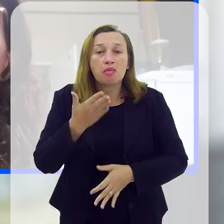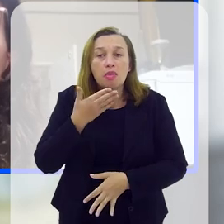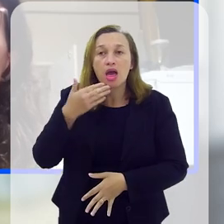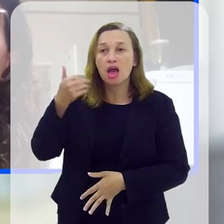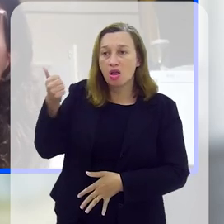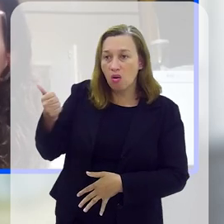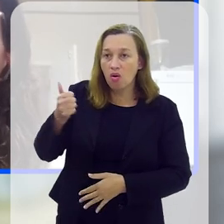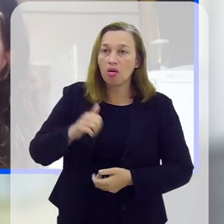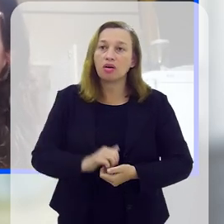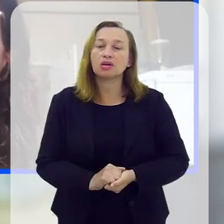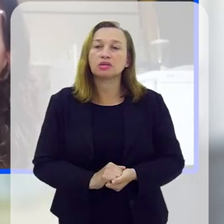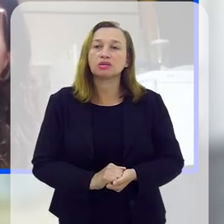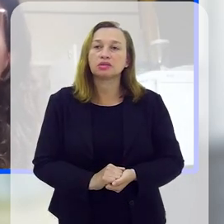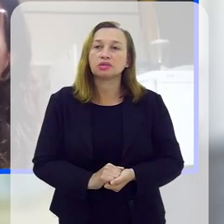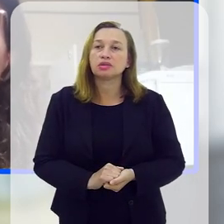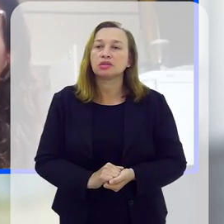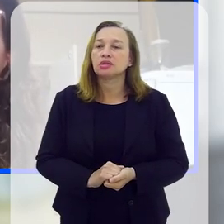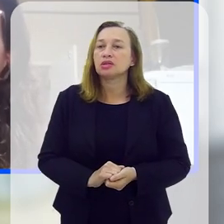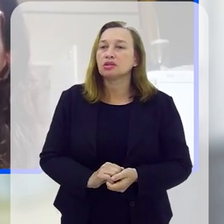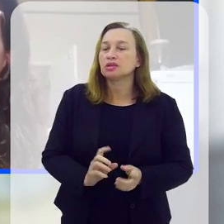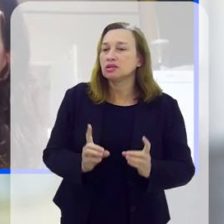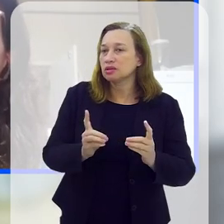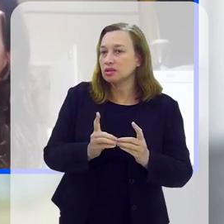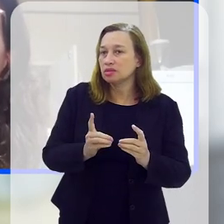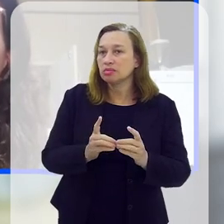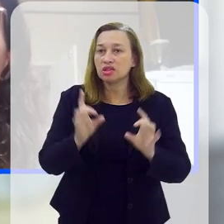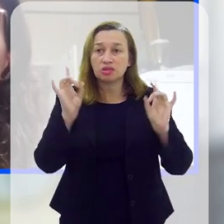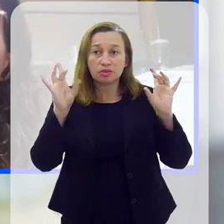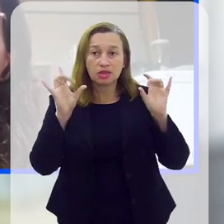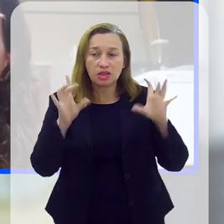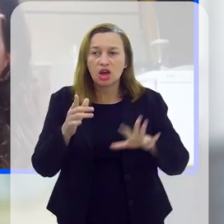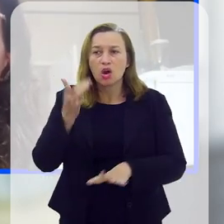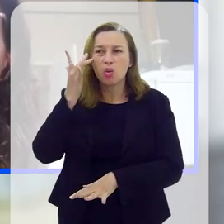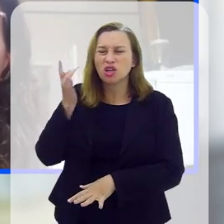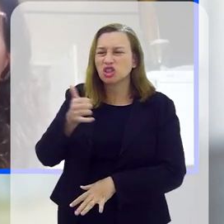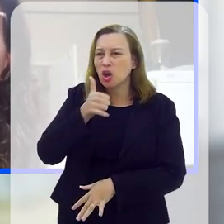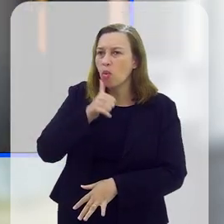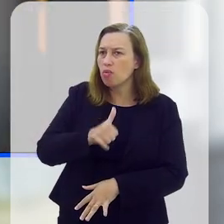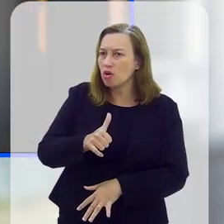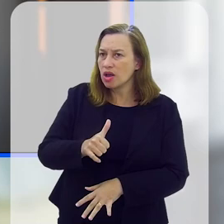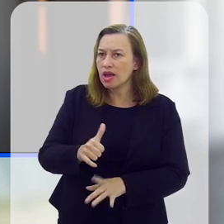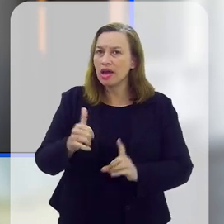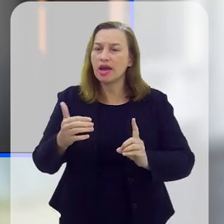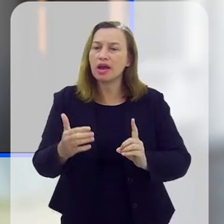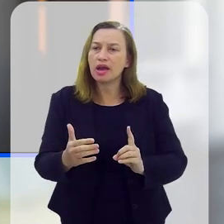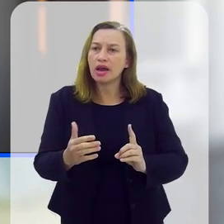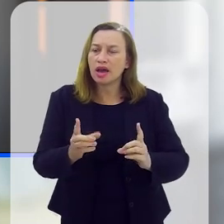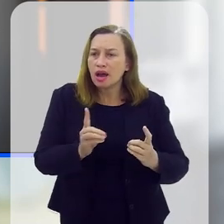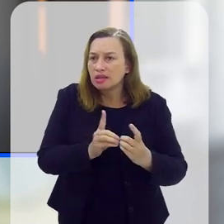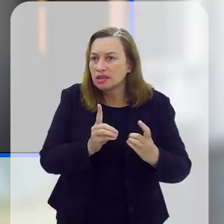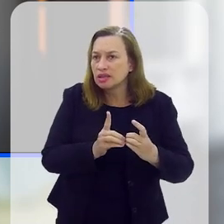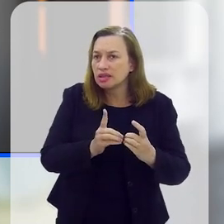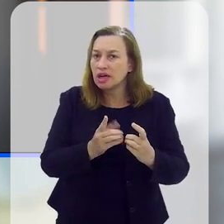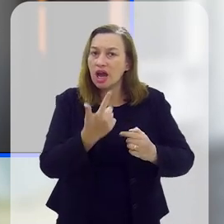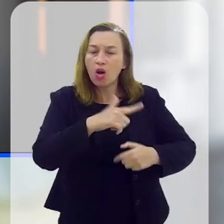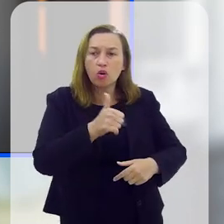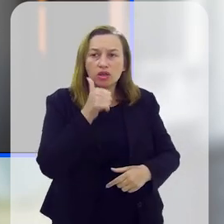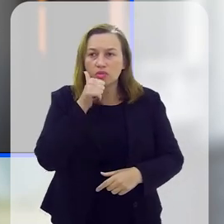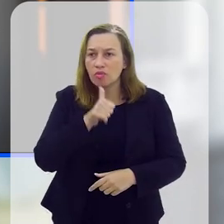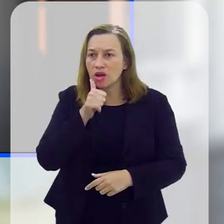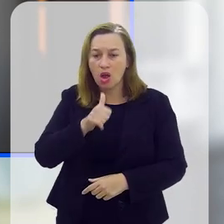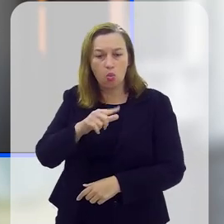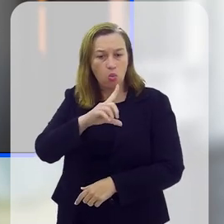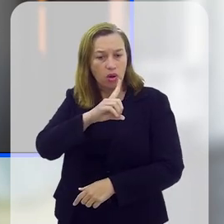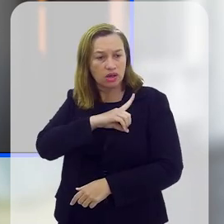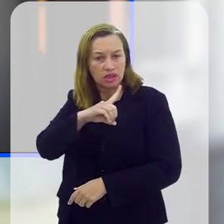melhor se ela procurar em uma delegacia especializada, porque se eu não me engano, eu acho que é uma mulher que deve atender essa mulher, eu acho que é sempre